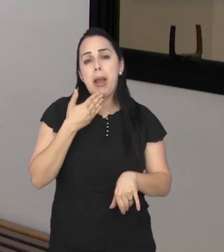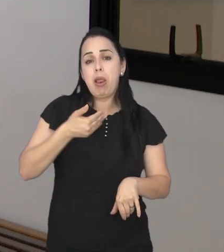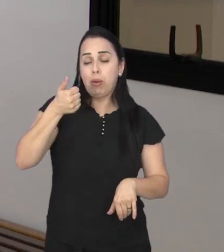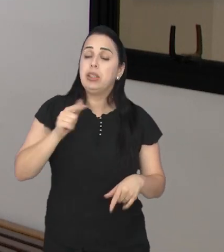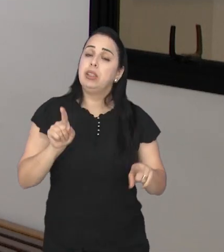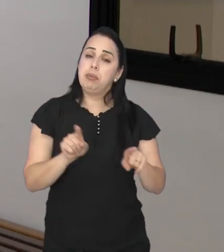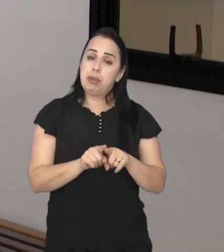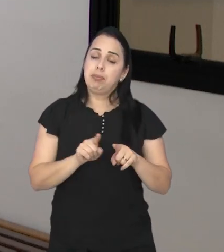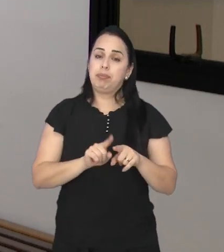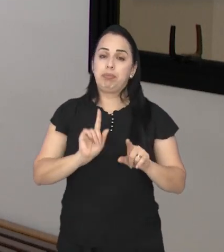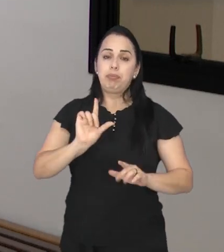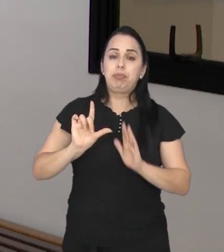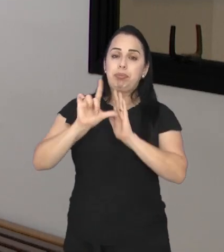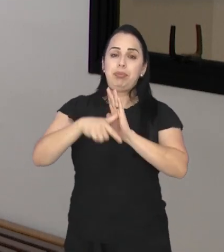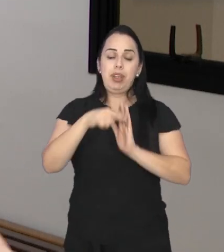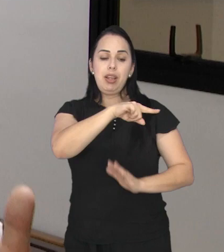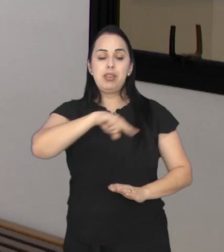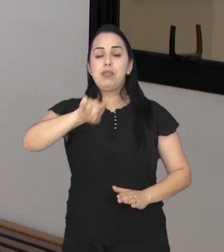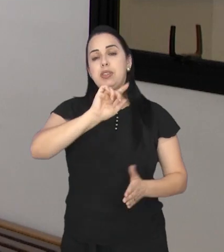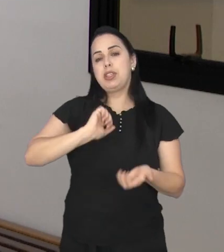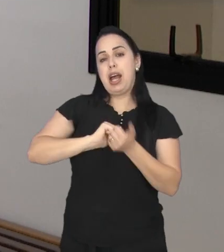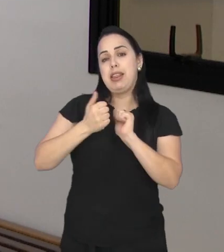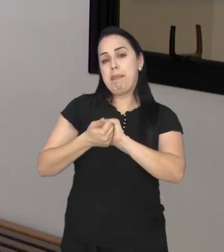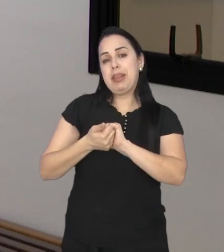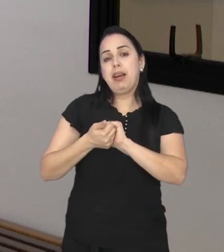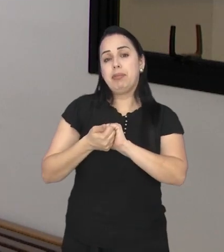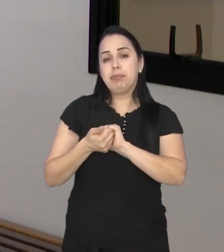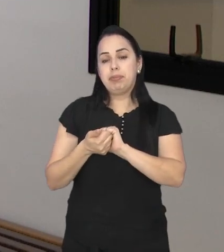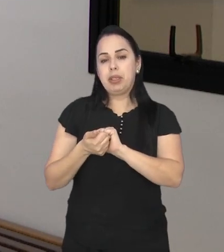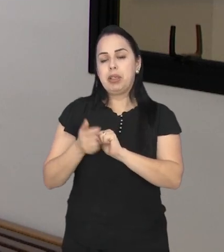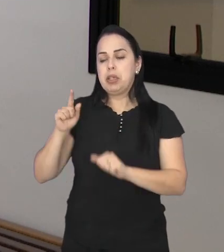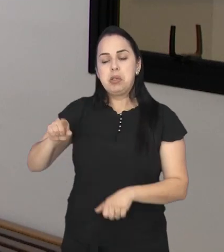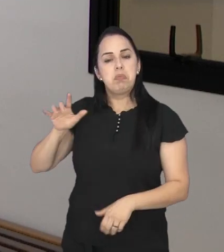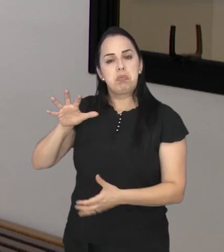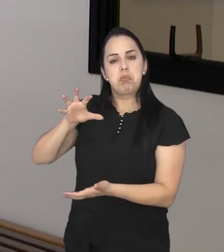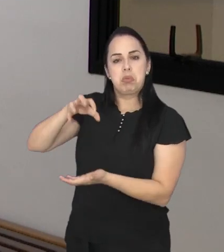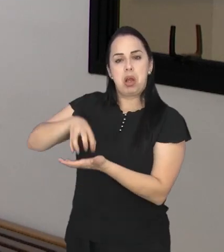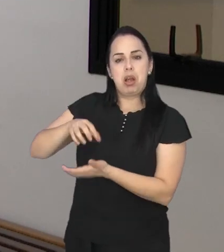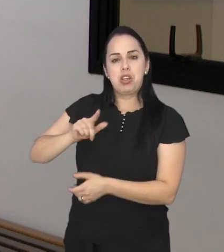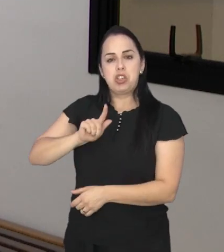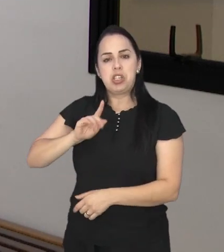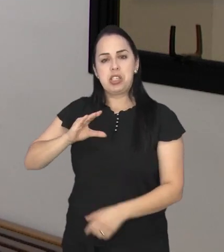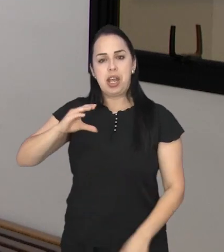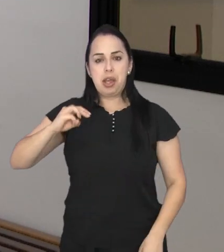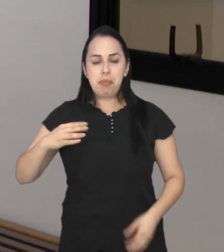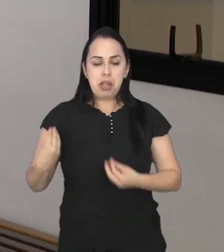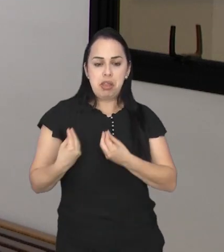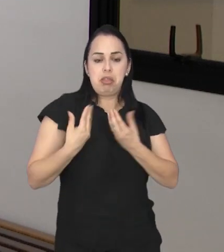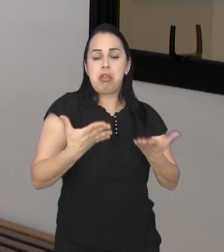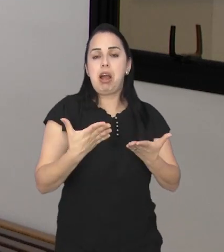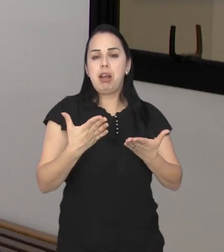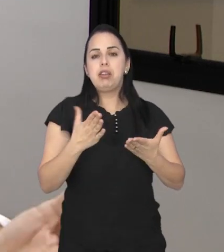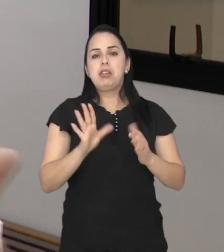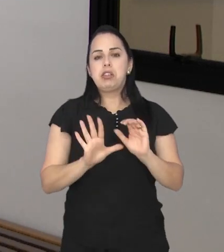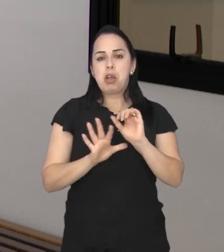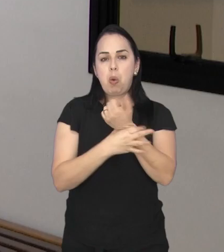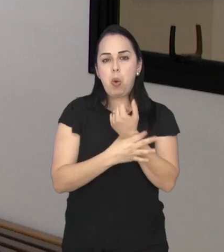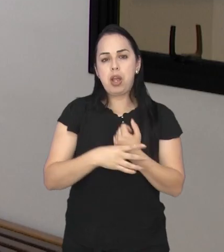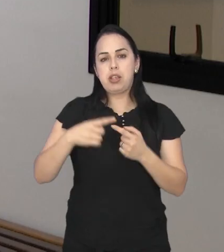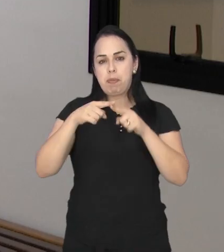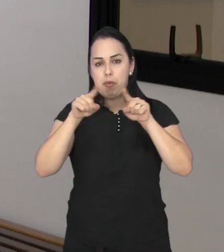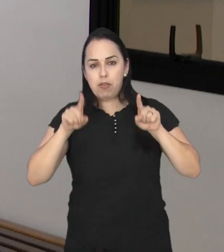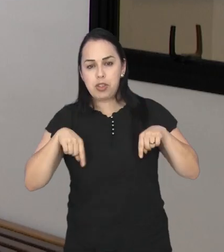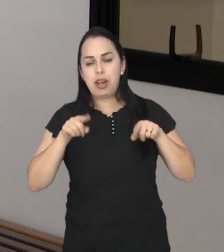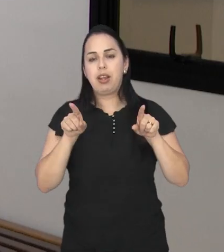e aí, a partir disso, eu acho que eles vão se adaptar da melhor forma possível para que possa trazer segurança aos funcionários e à